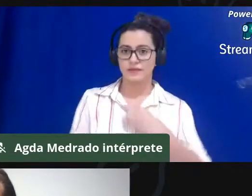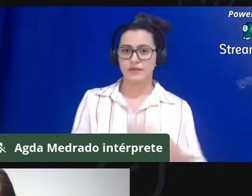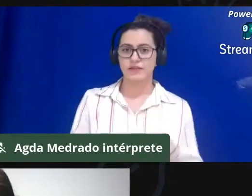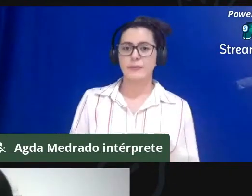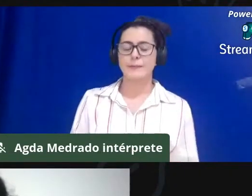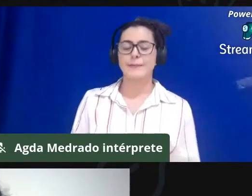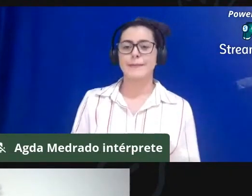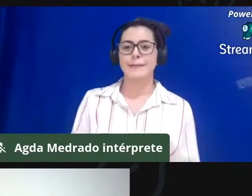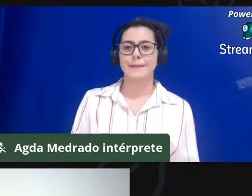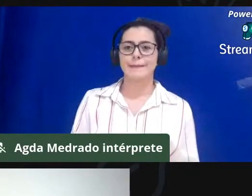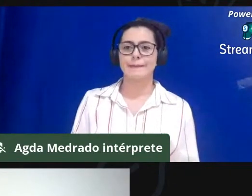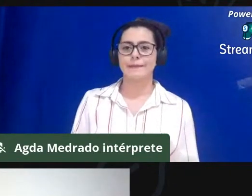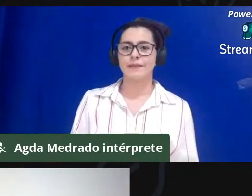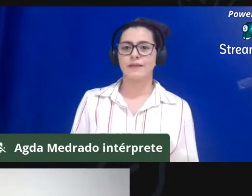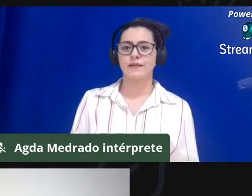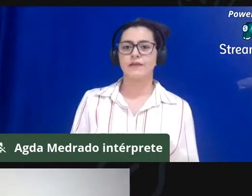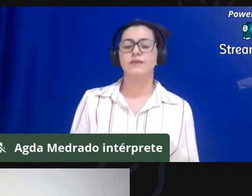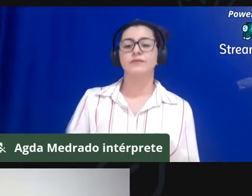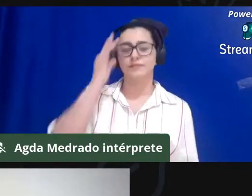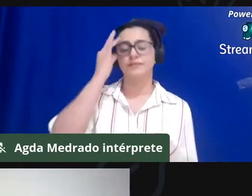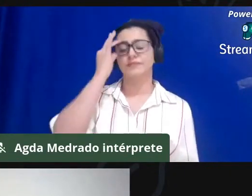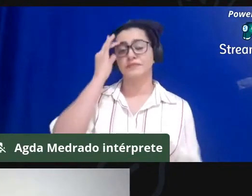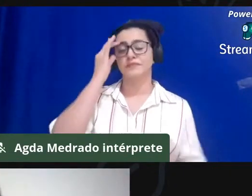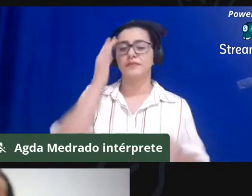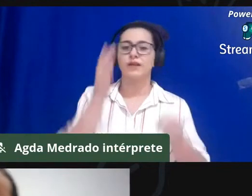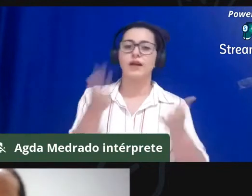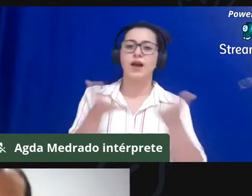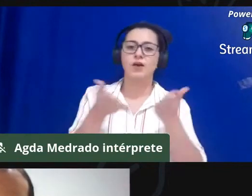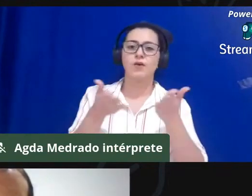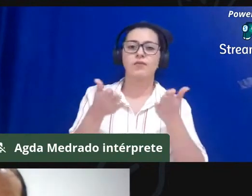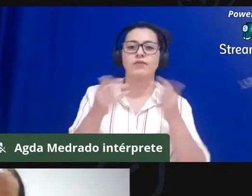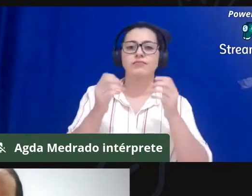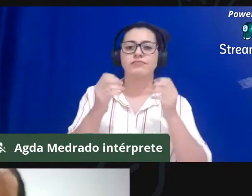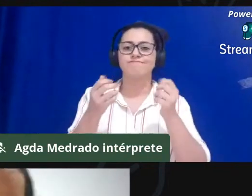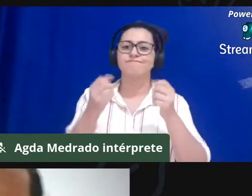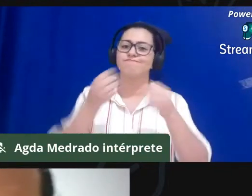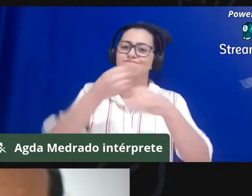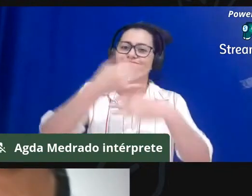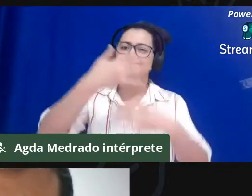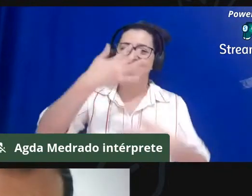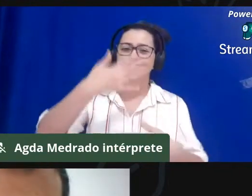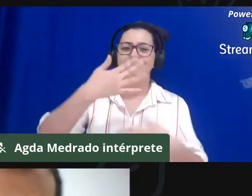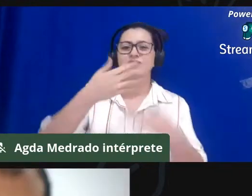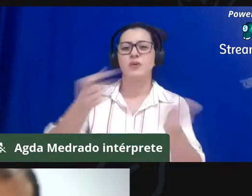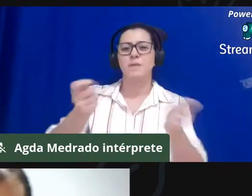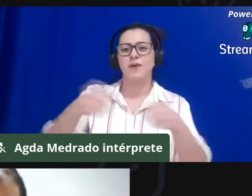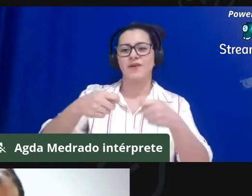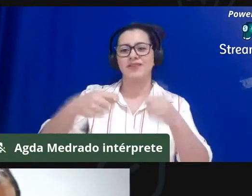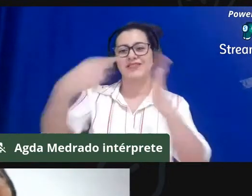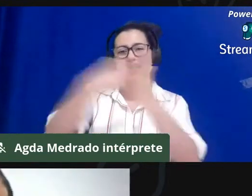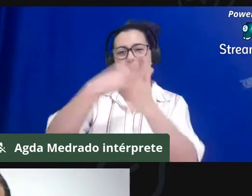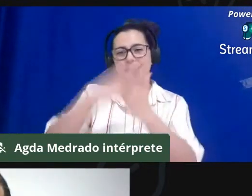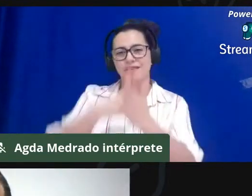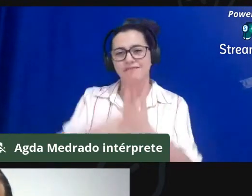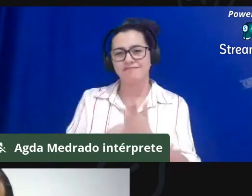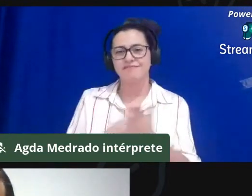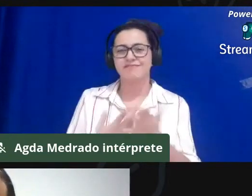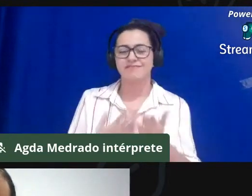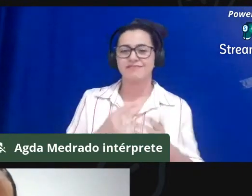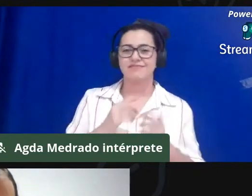Nós vamos abrir agora, para o chat, para perguntas das pessoas que estão acompanhando a